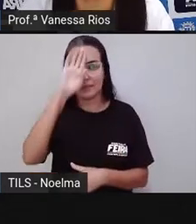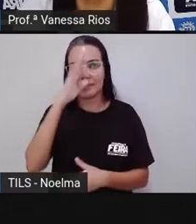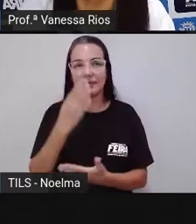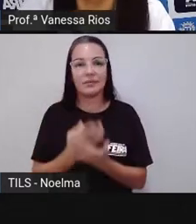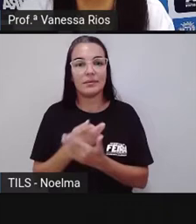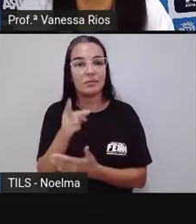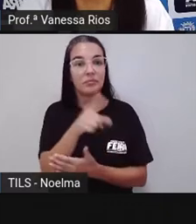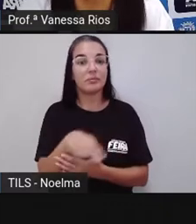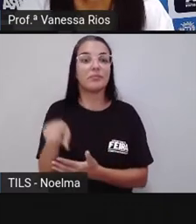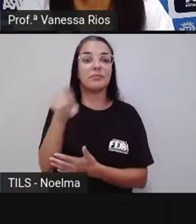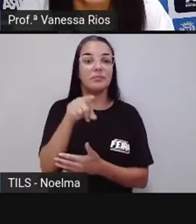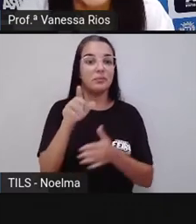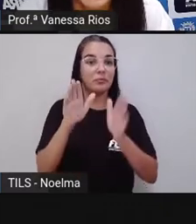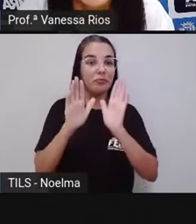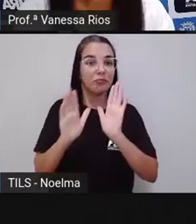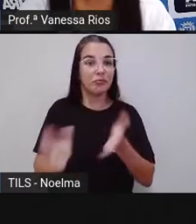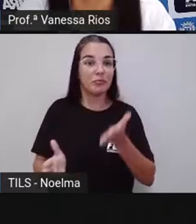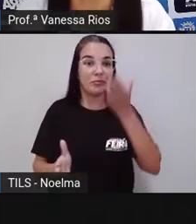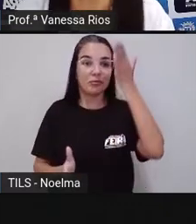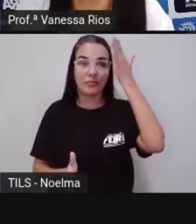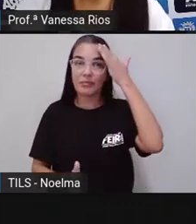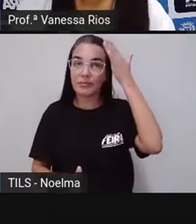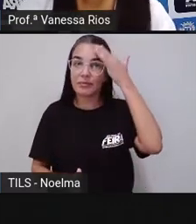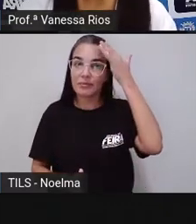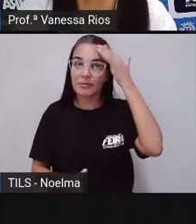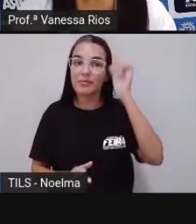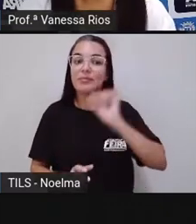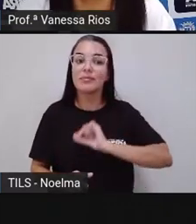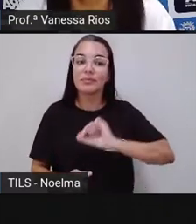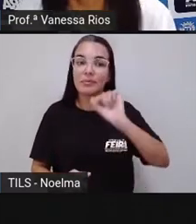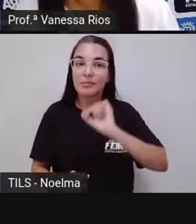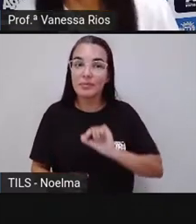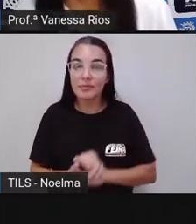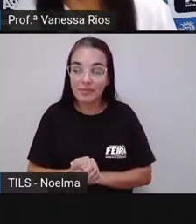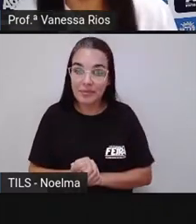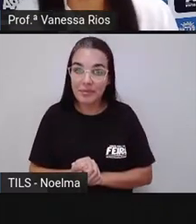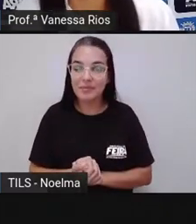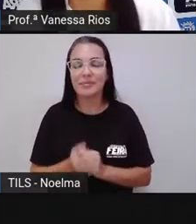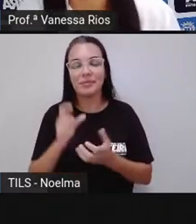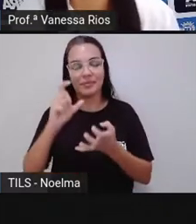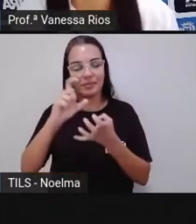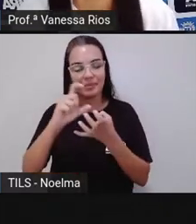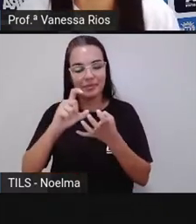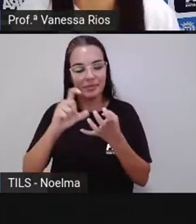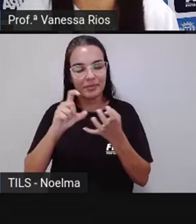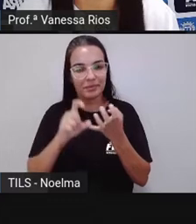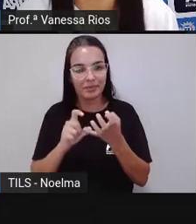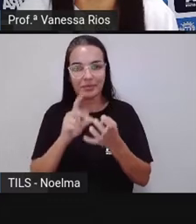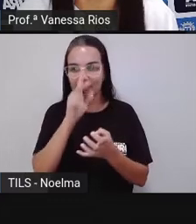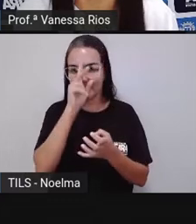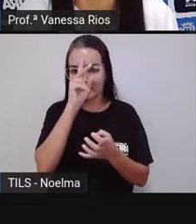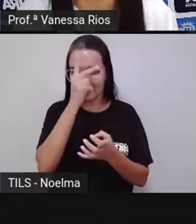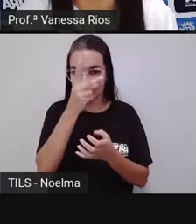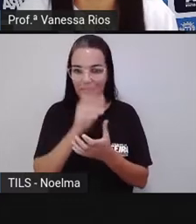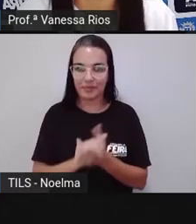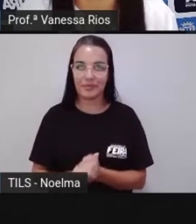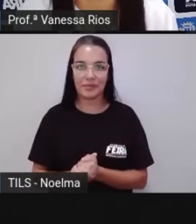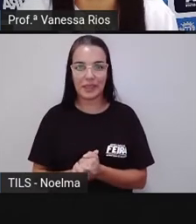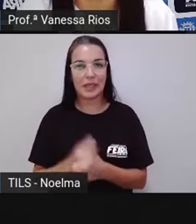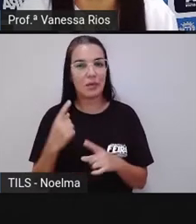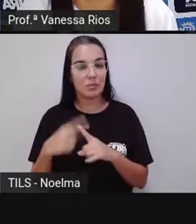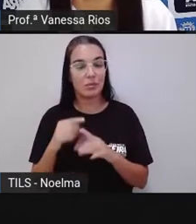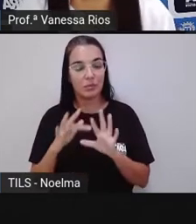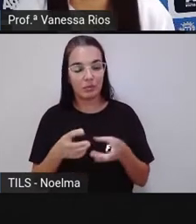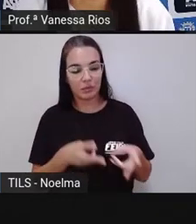vocês já saibam aí o que é sílaba tônica. Porque a gente já observou, olhem